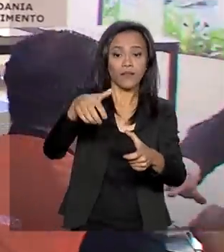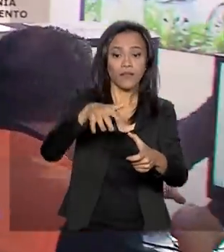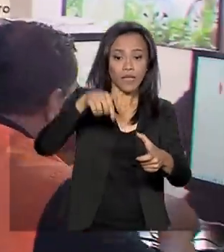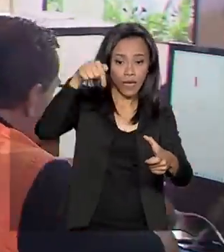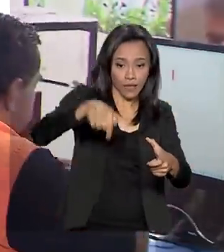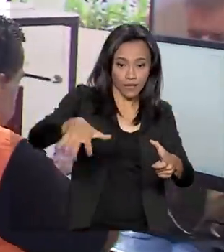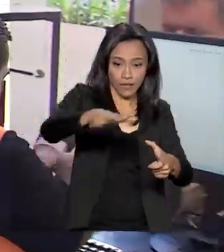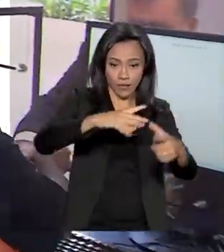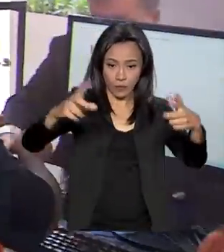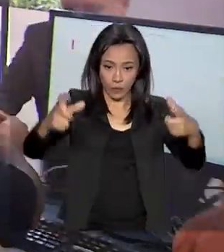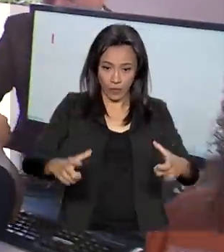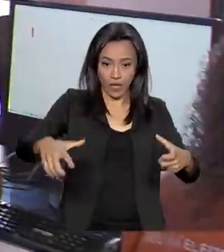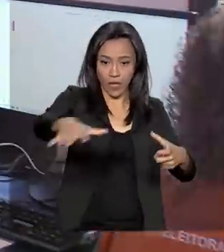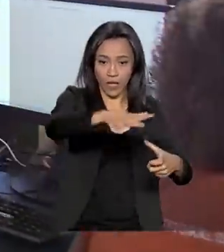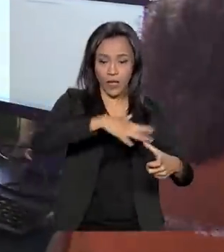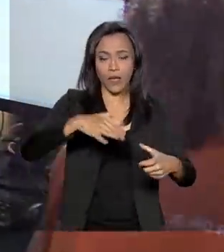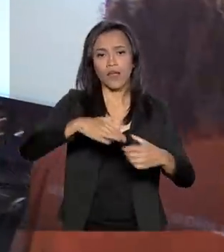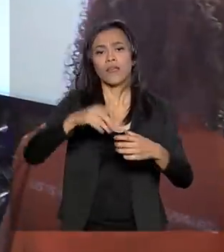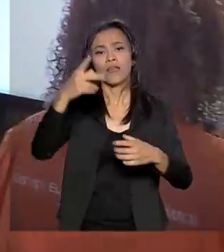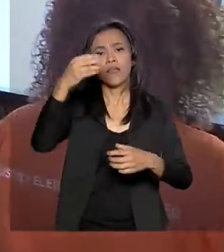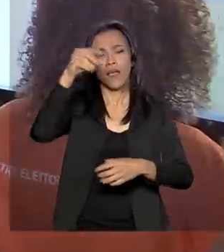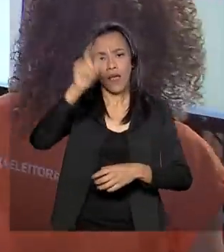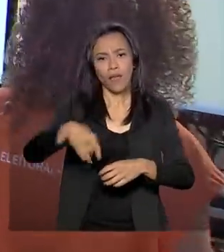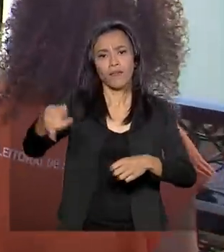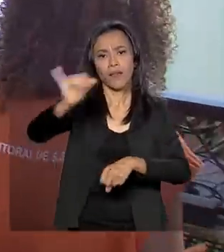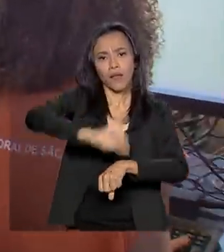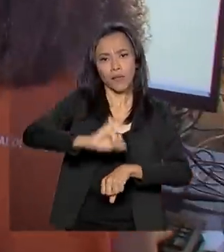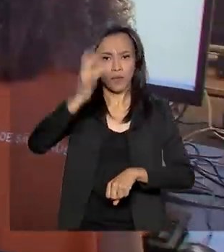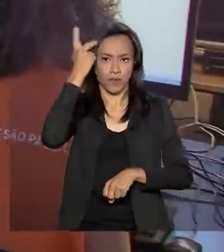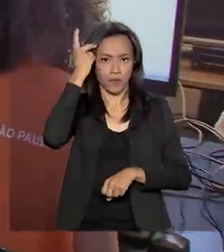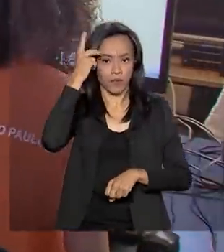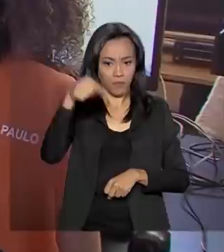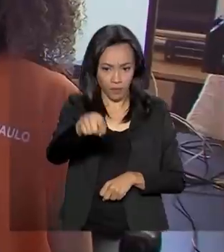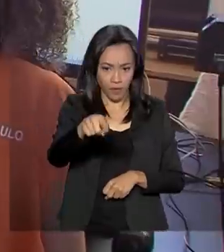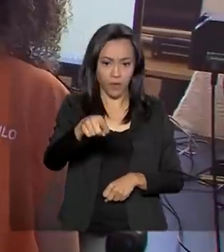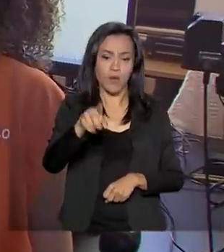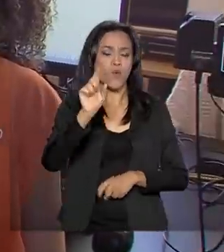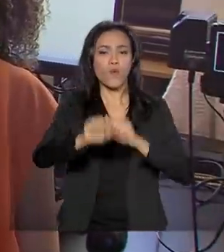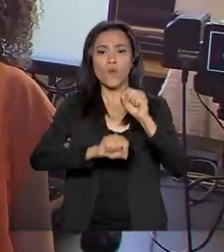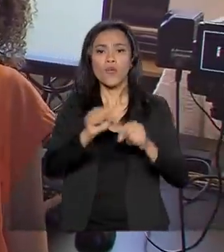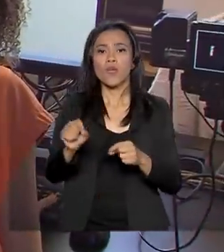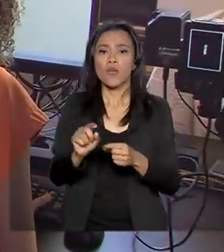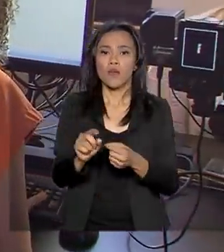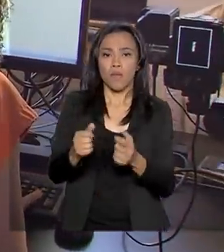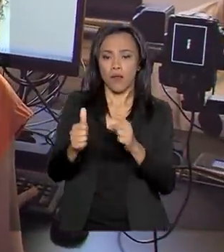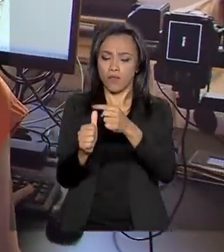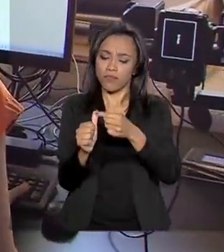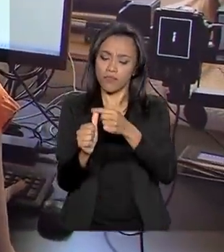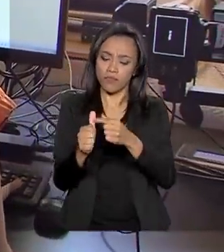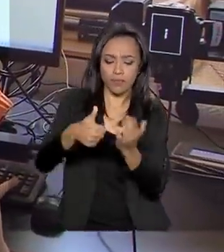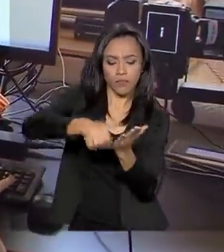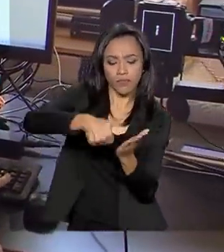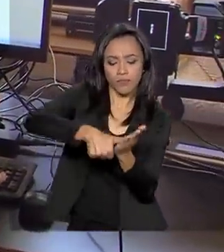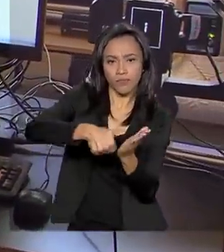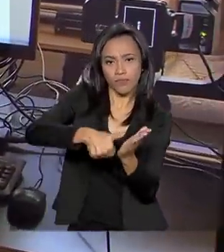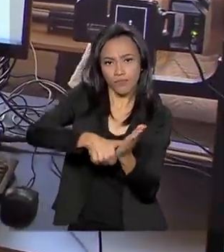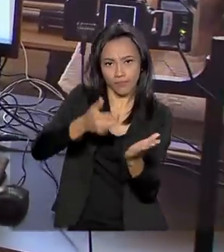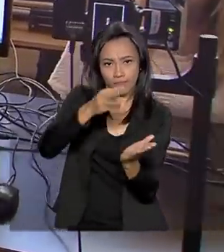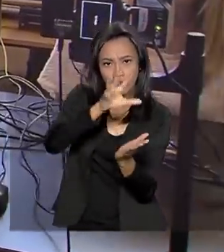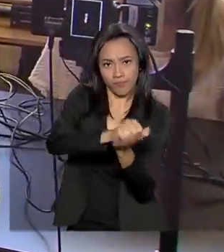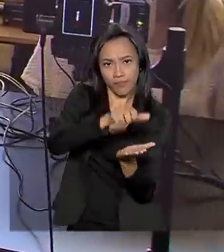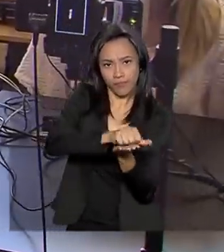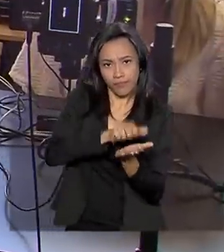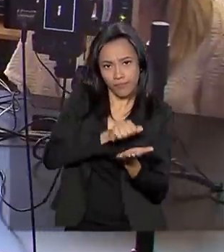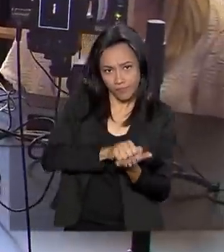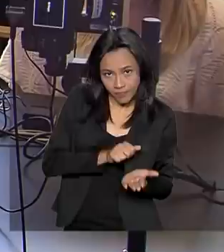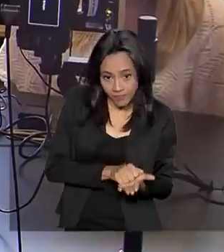do Imigrante, que fica na Zona Oeste da capital paulista, para fazer o cadastramento biométrico dos eleitores. Postos temporários